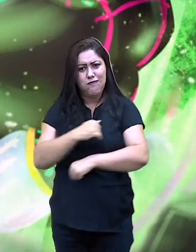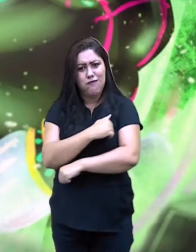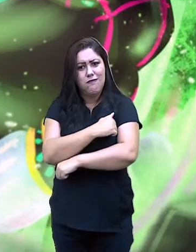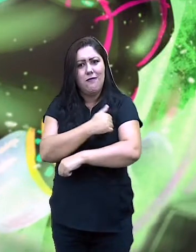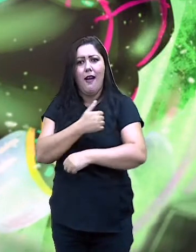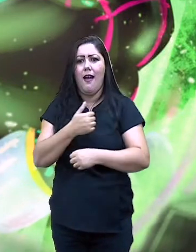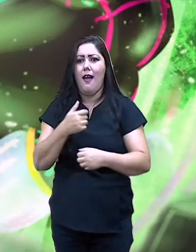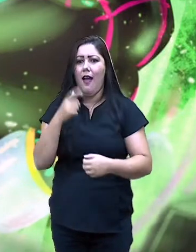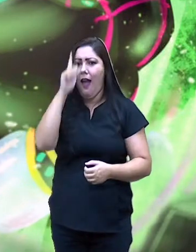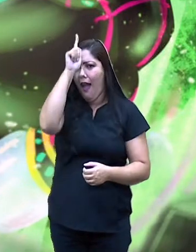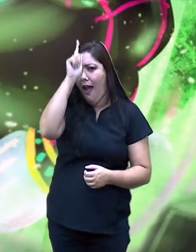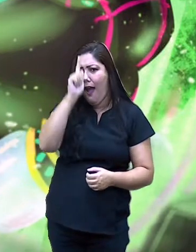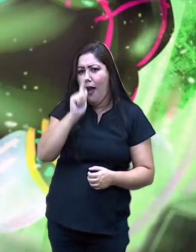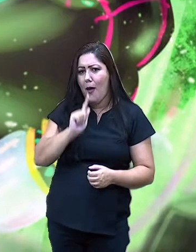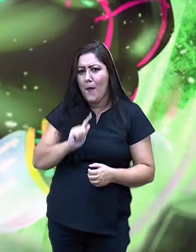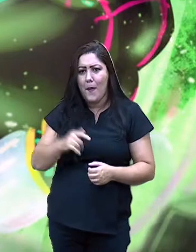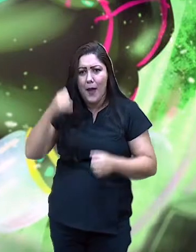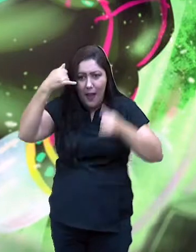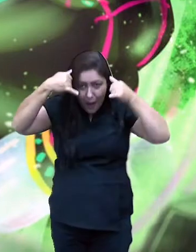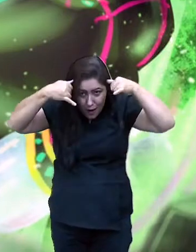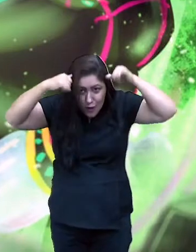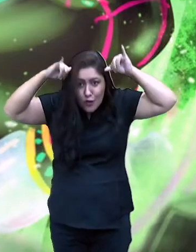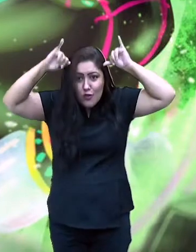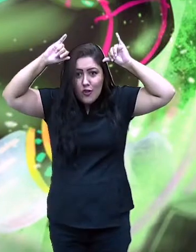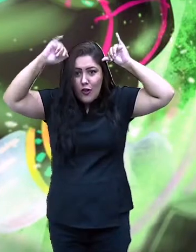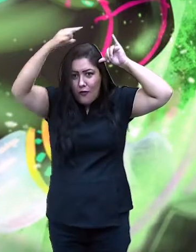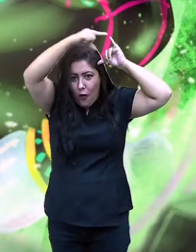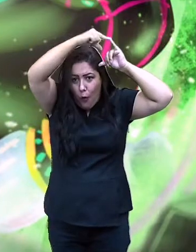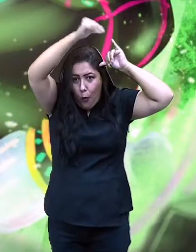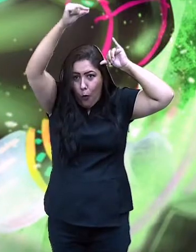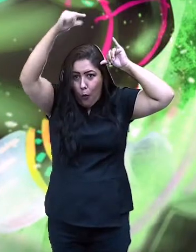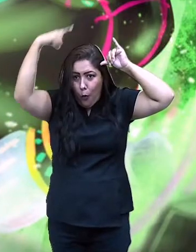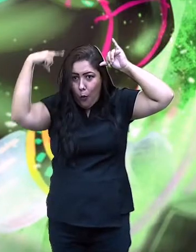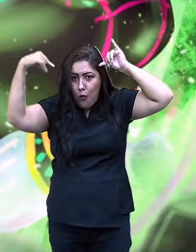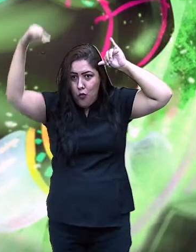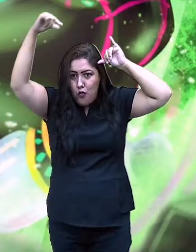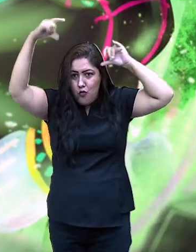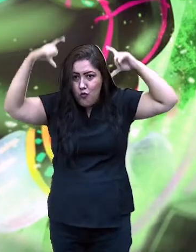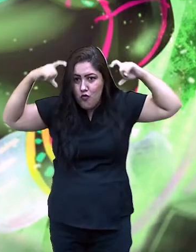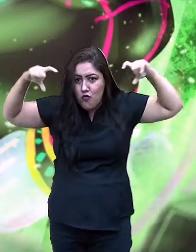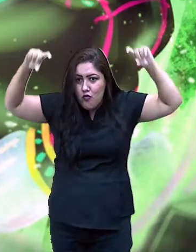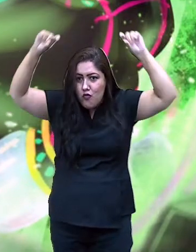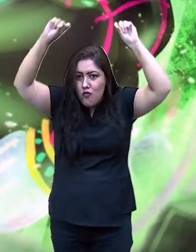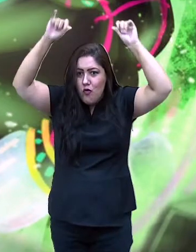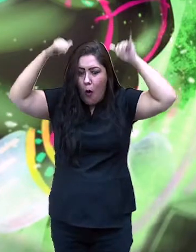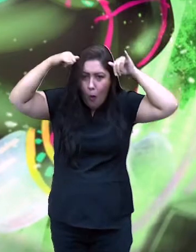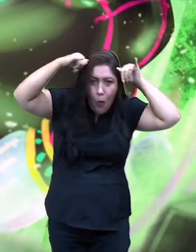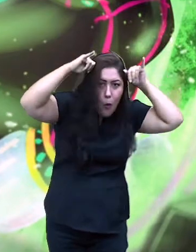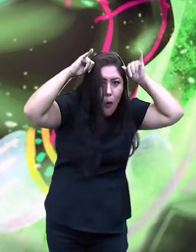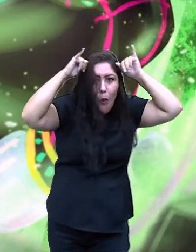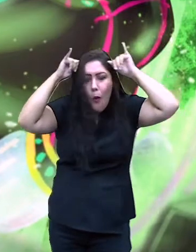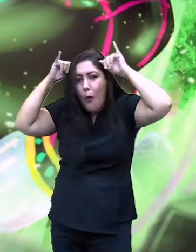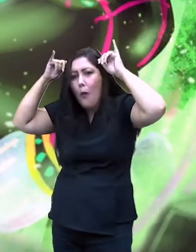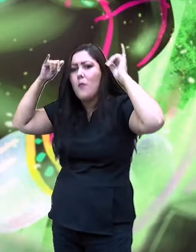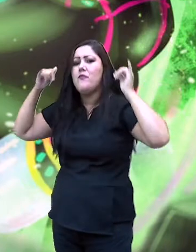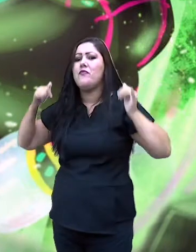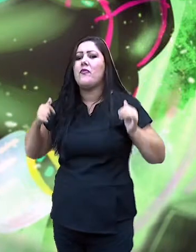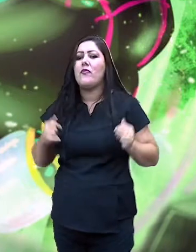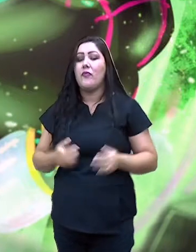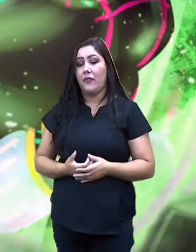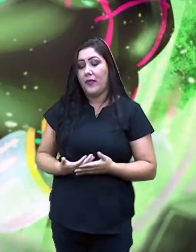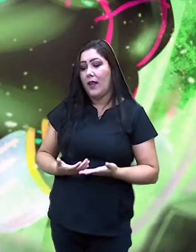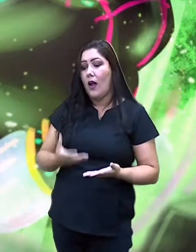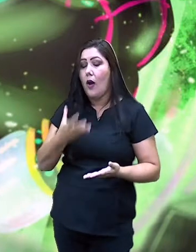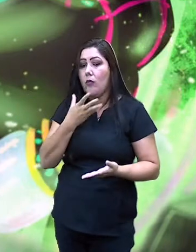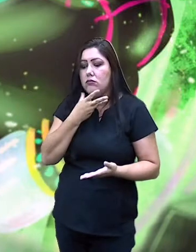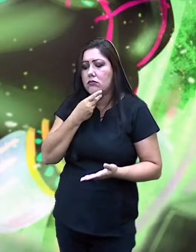daqueles chifres, né? E ele tinha um amor especial por esse boi. Ele sempre ia no